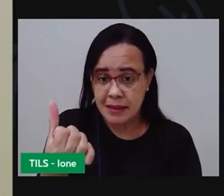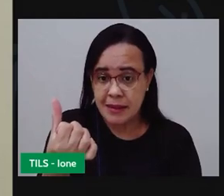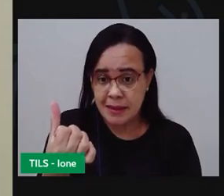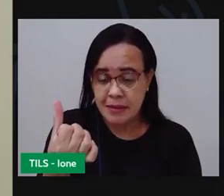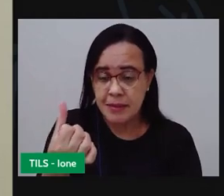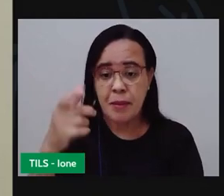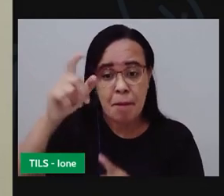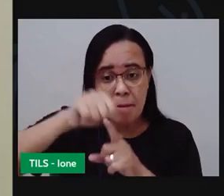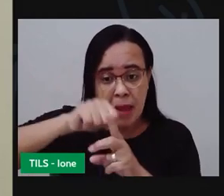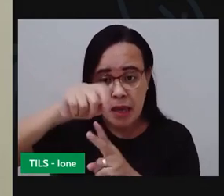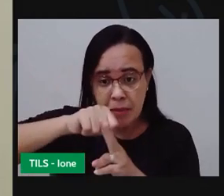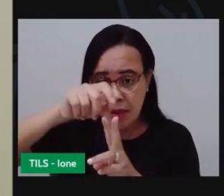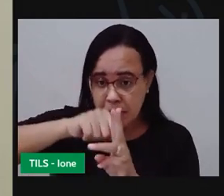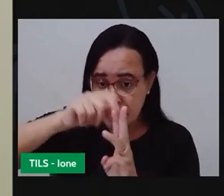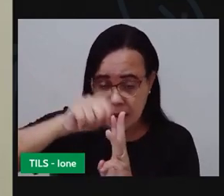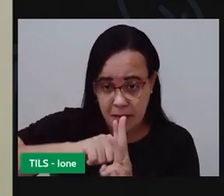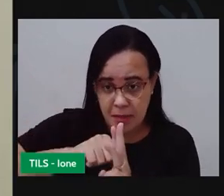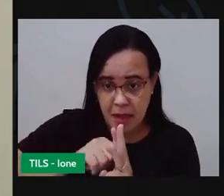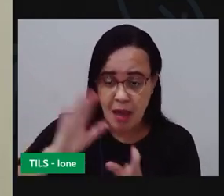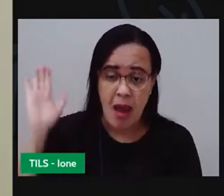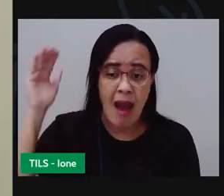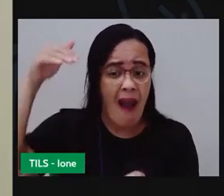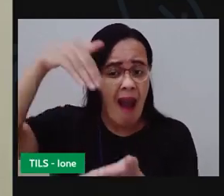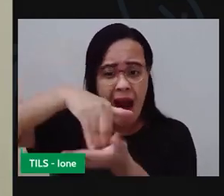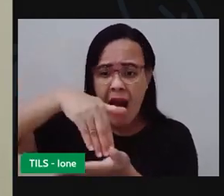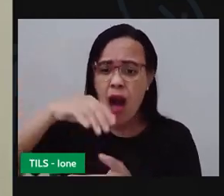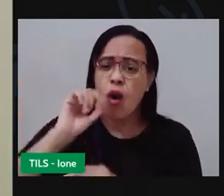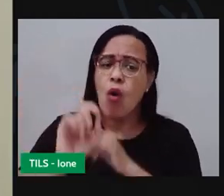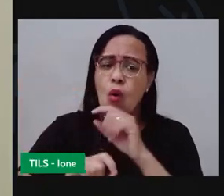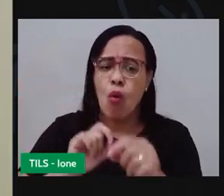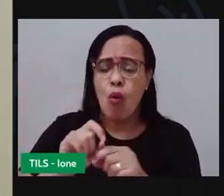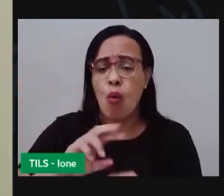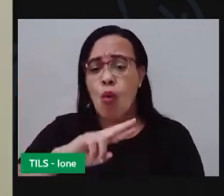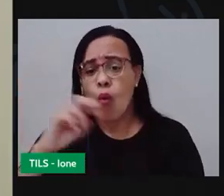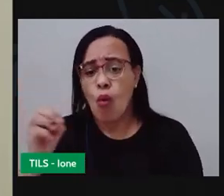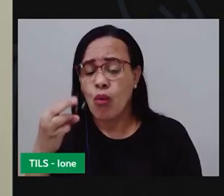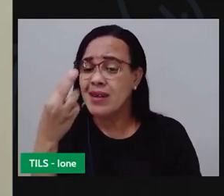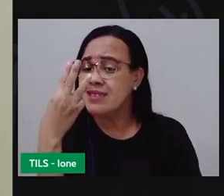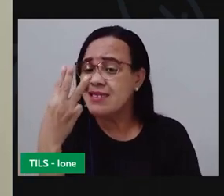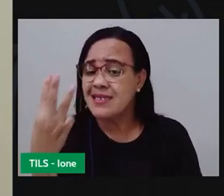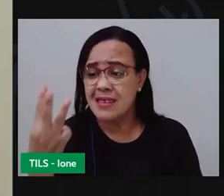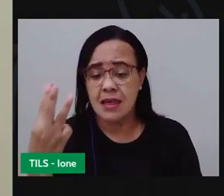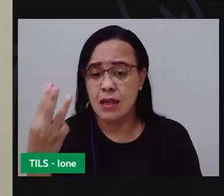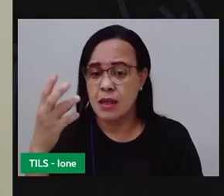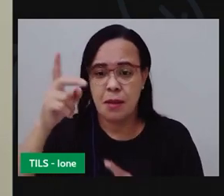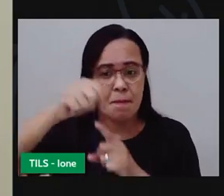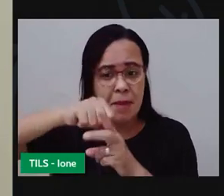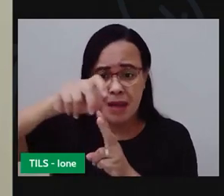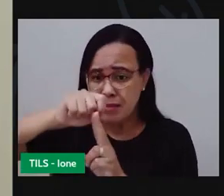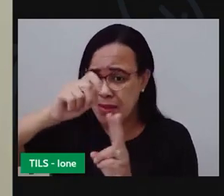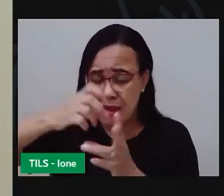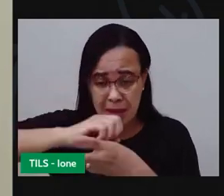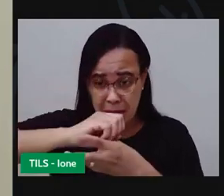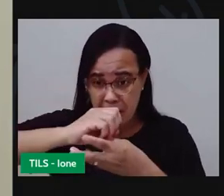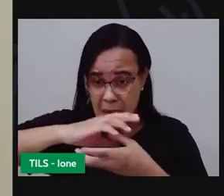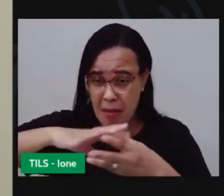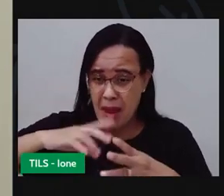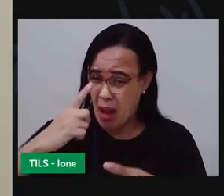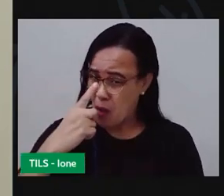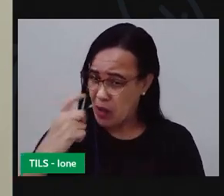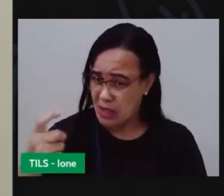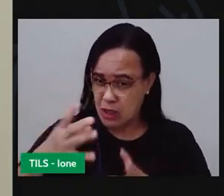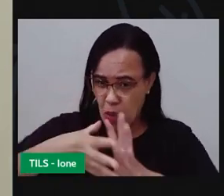meses ou três meses para se decompor.